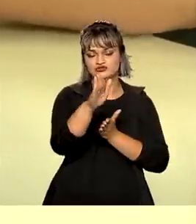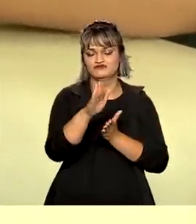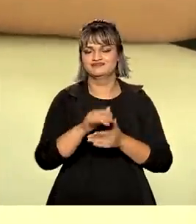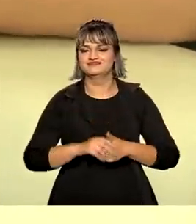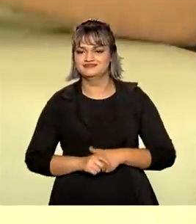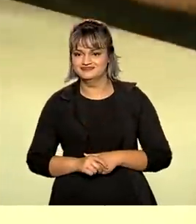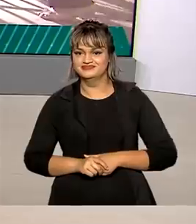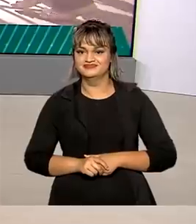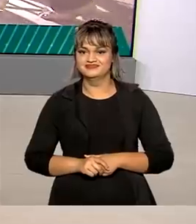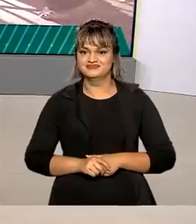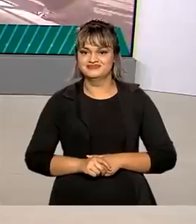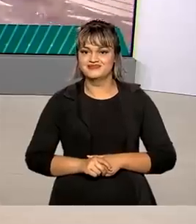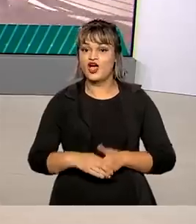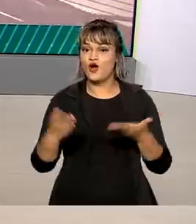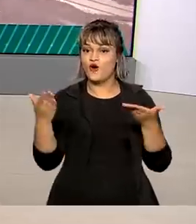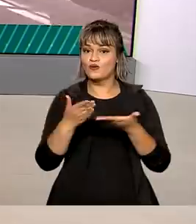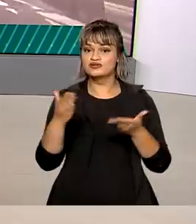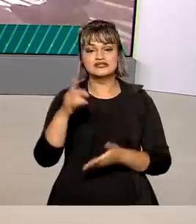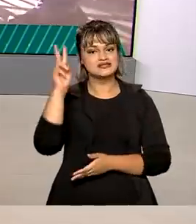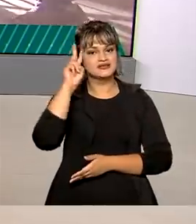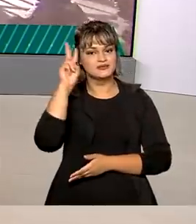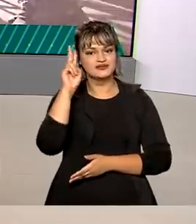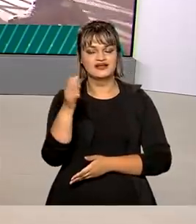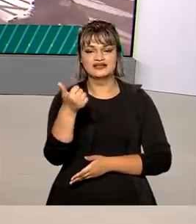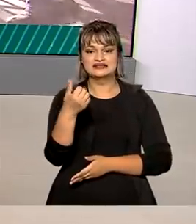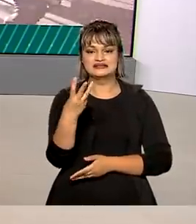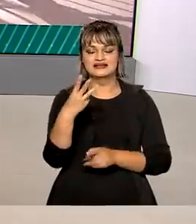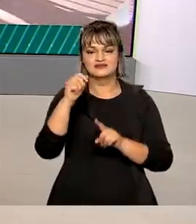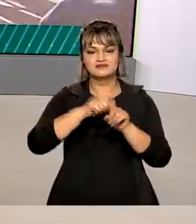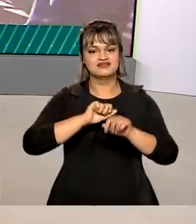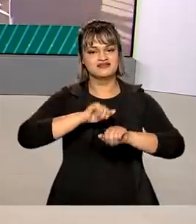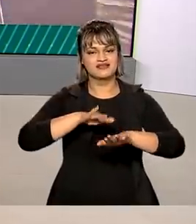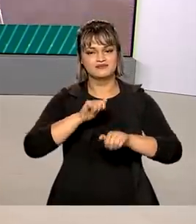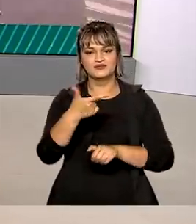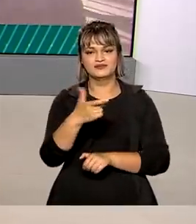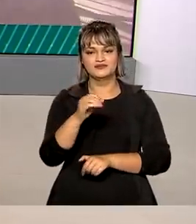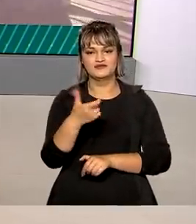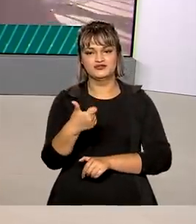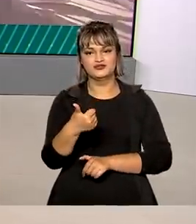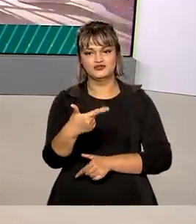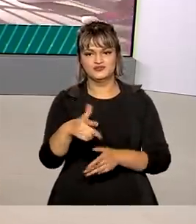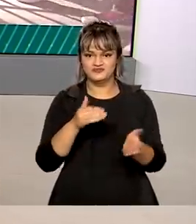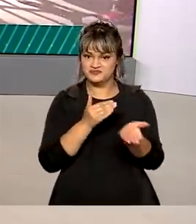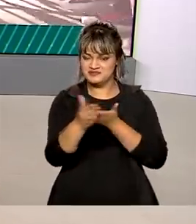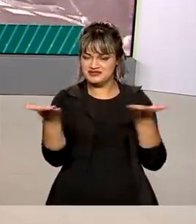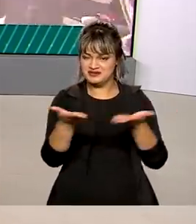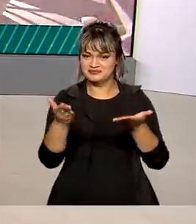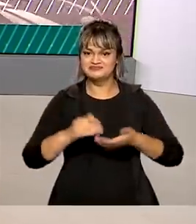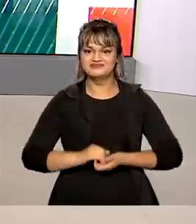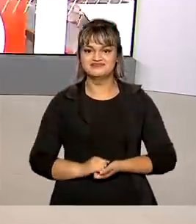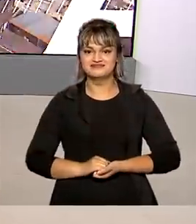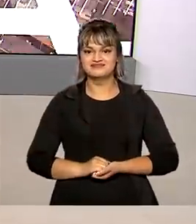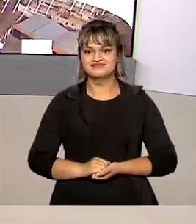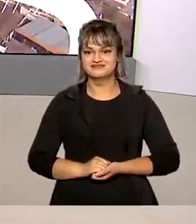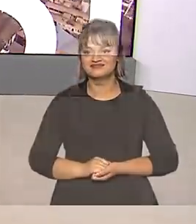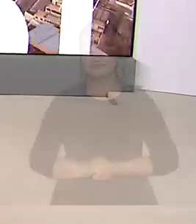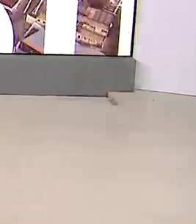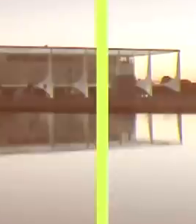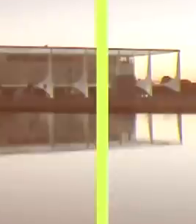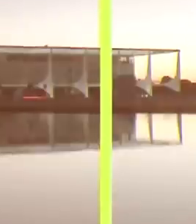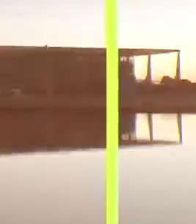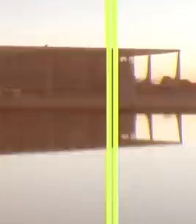sem justa causa. Hoje, segunda-feira, 13 de setembro de 2021, o Brasil em Dia está começando.